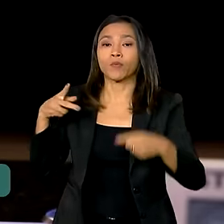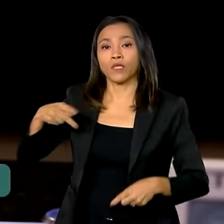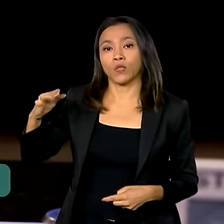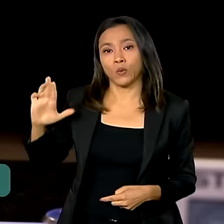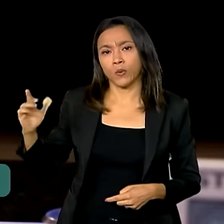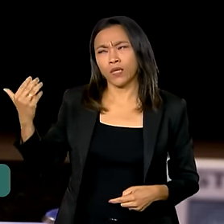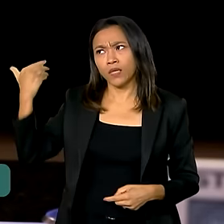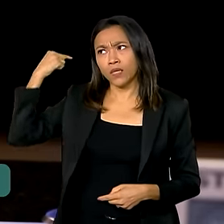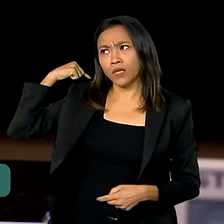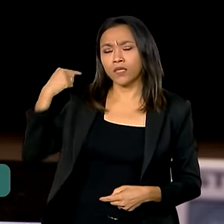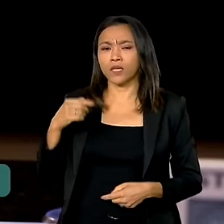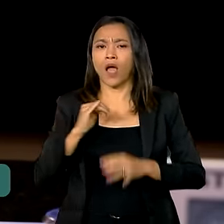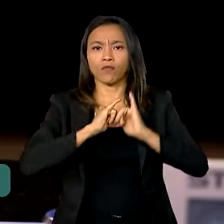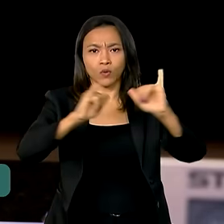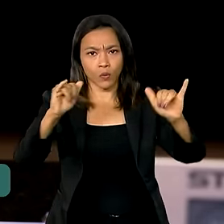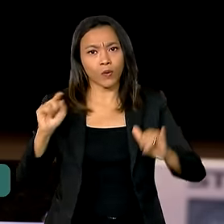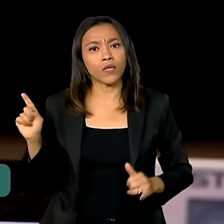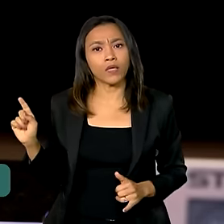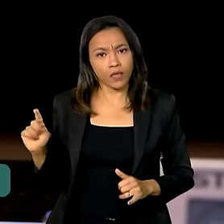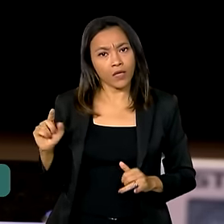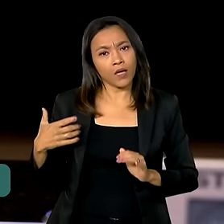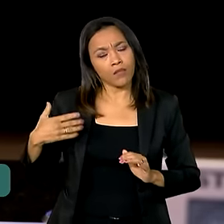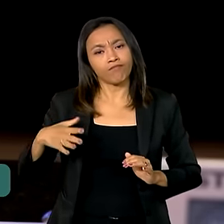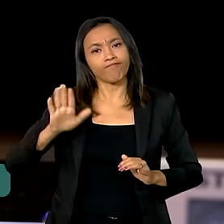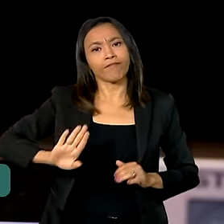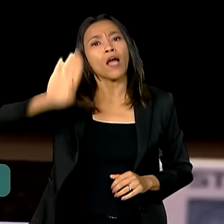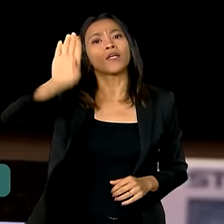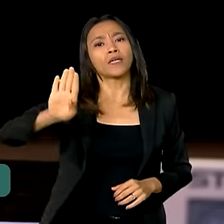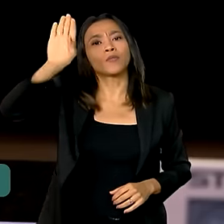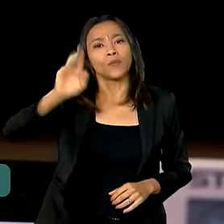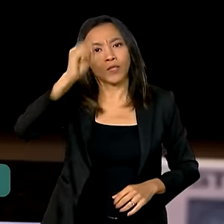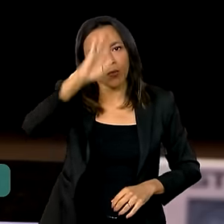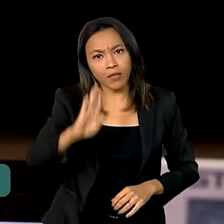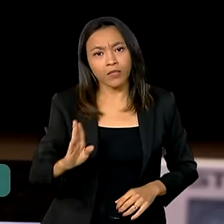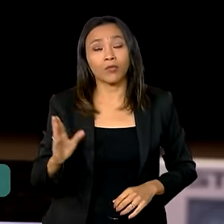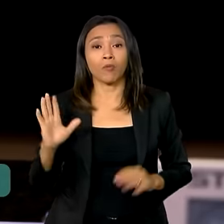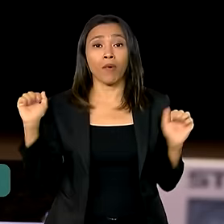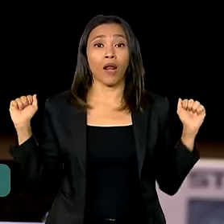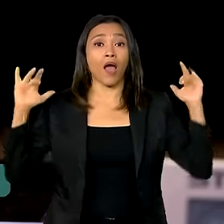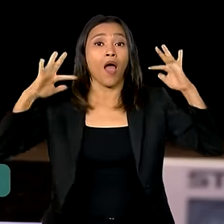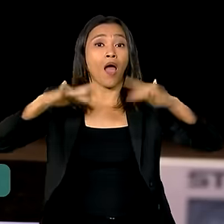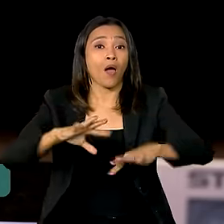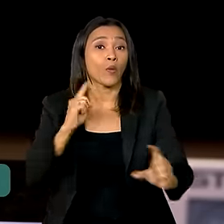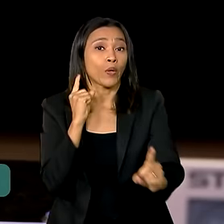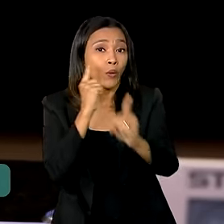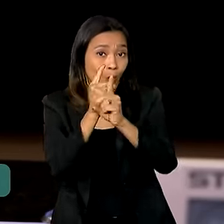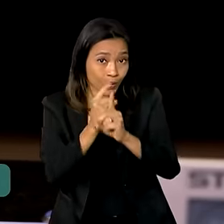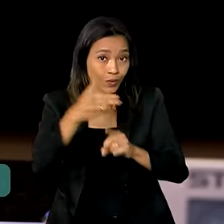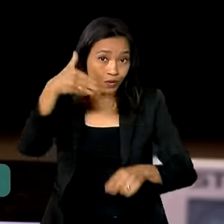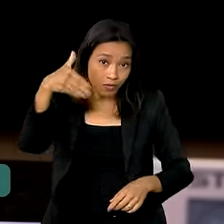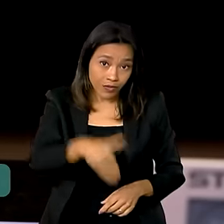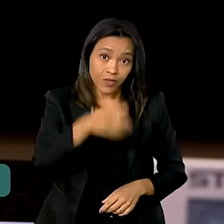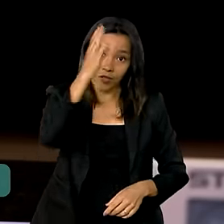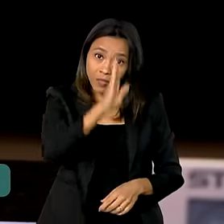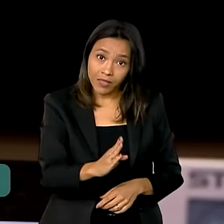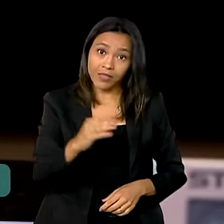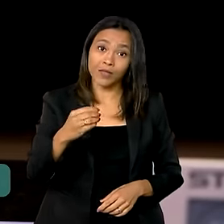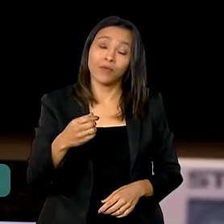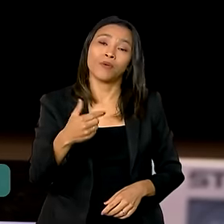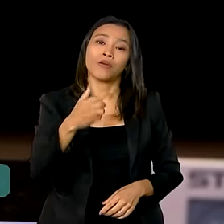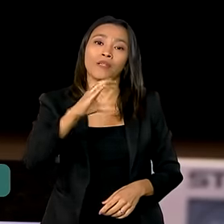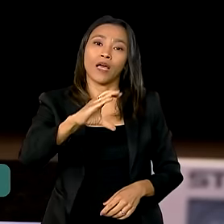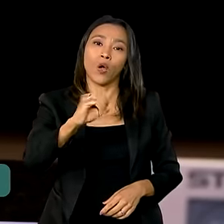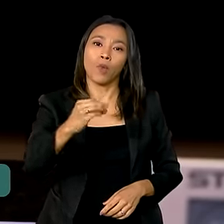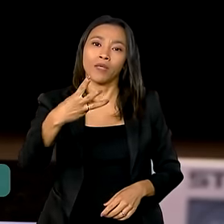anunciou que ia apresentar a candidatura do Brasil para sediar a COP30 e disse, nesse momento, que queria que a COP30